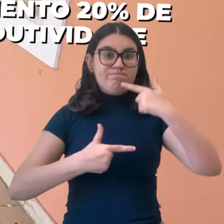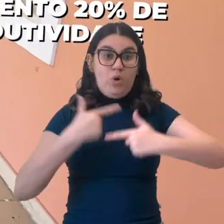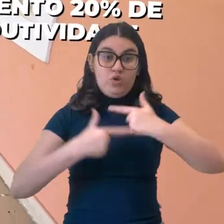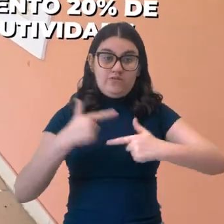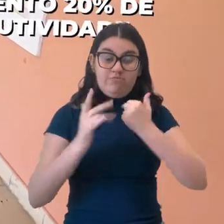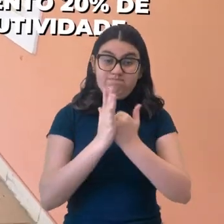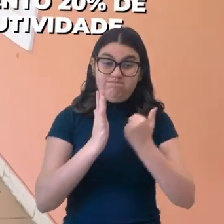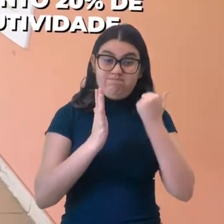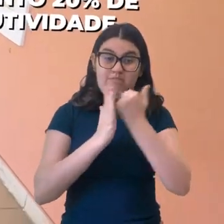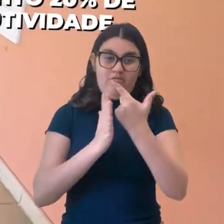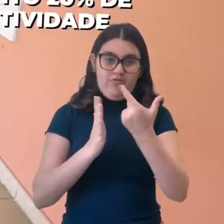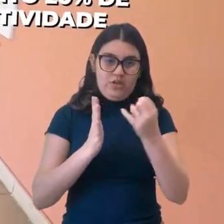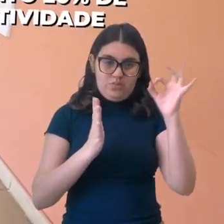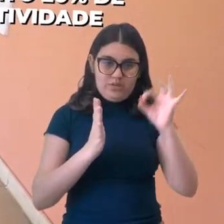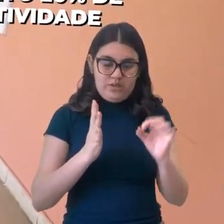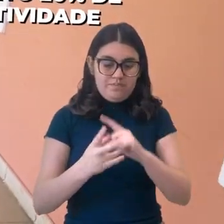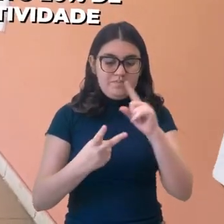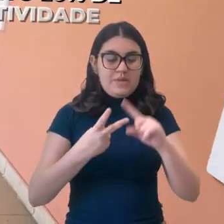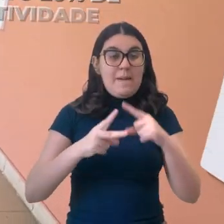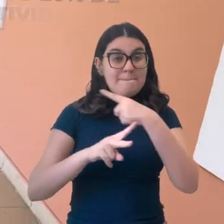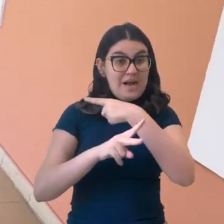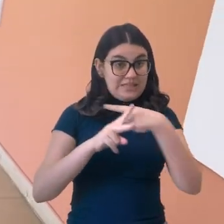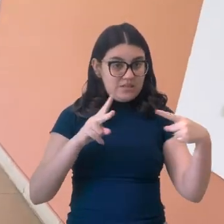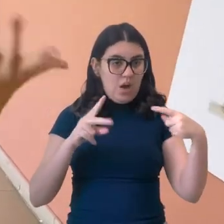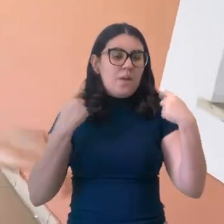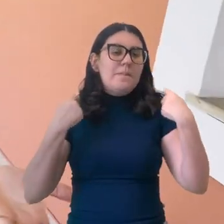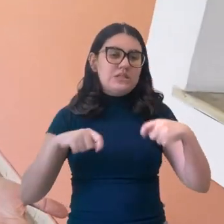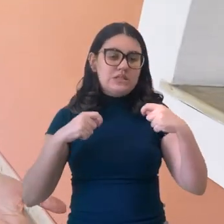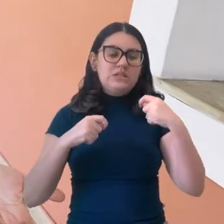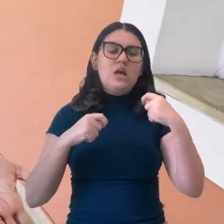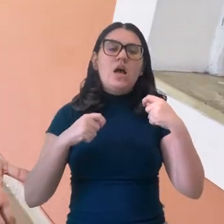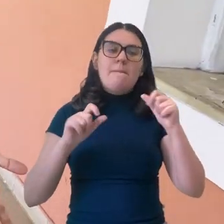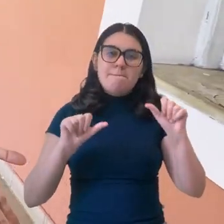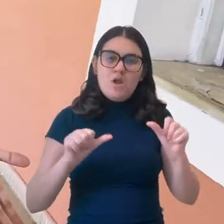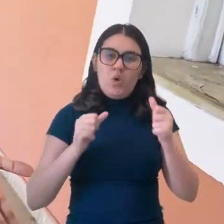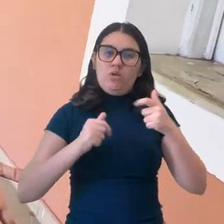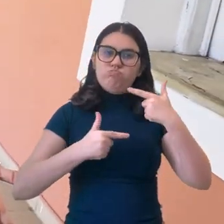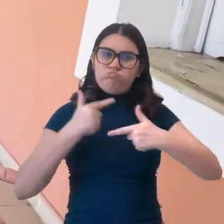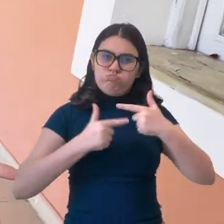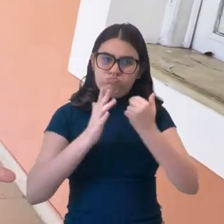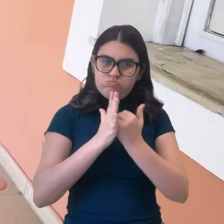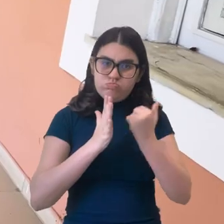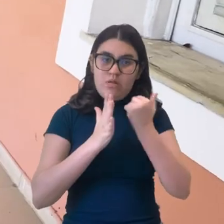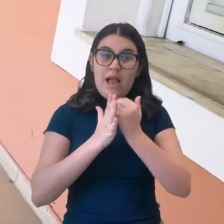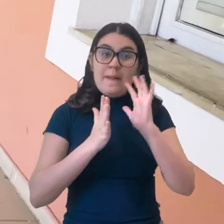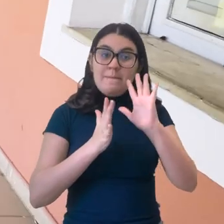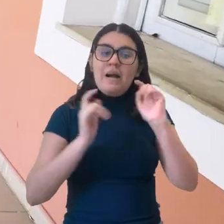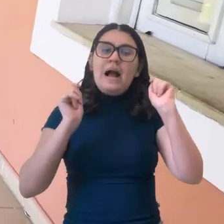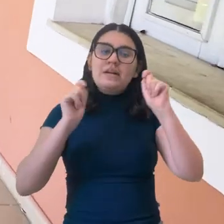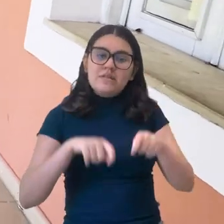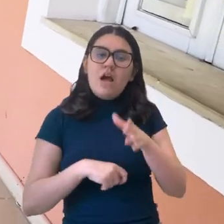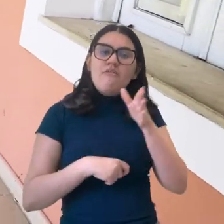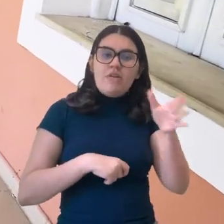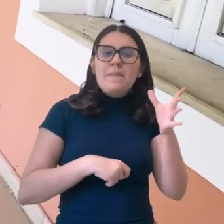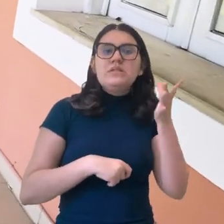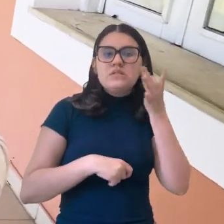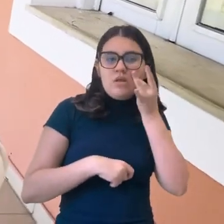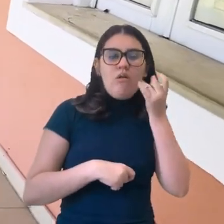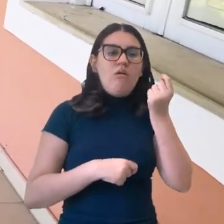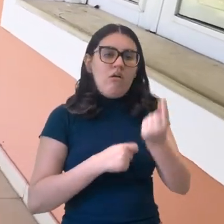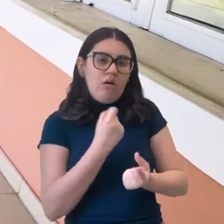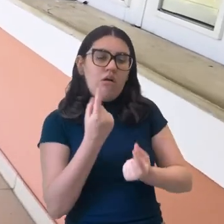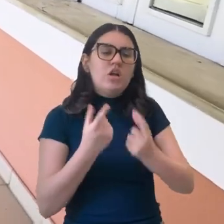apresentar um aumento de produtividade de 20%. No parcial, também é necessário apresentar a melhora na produtividade, mas o servidor pode trabalhar